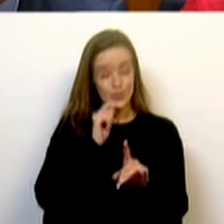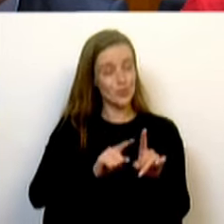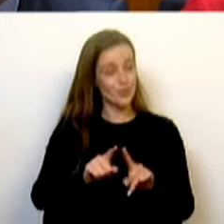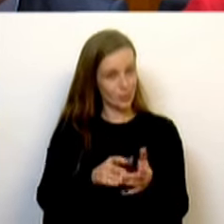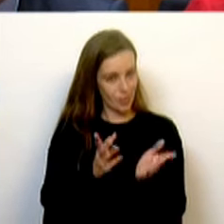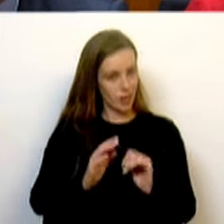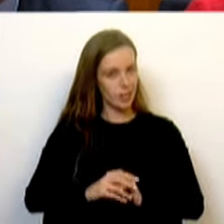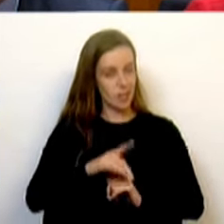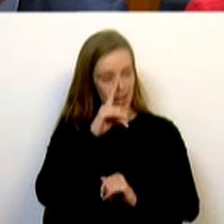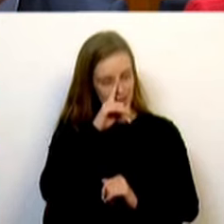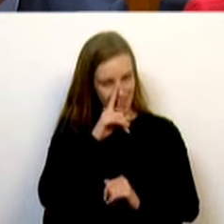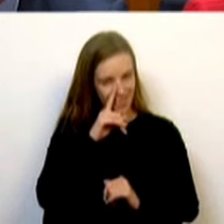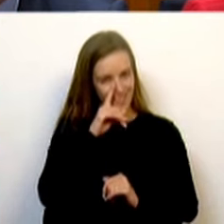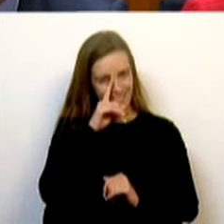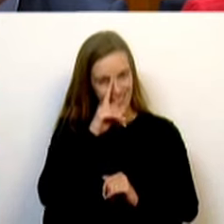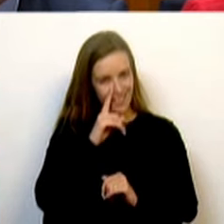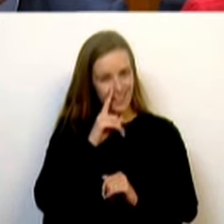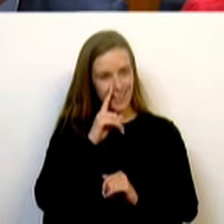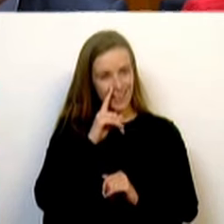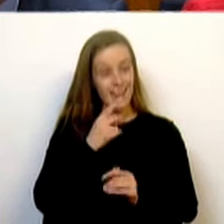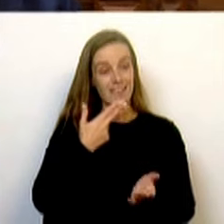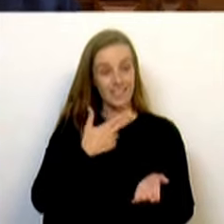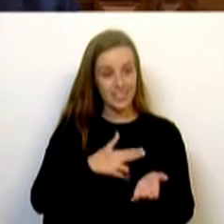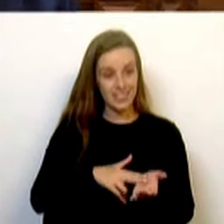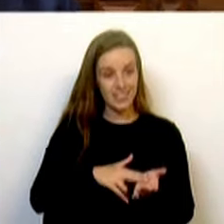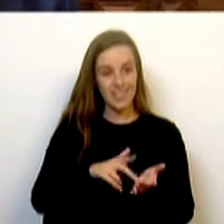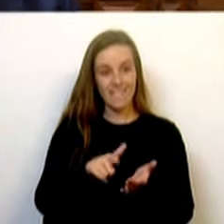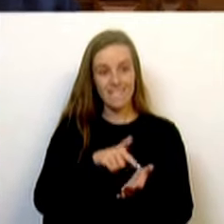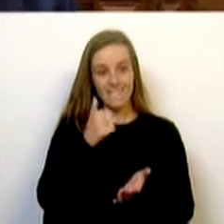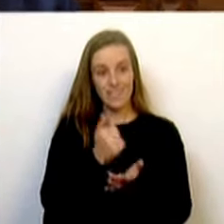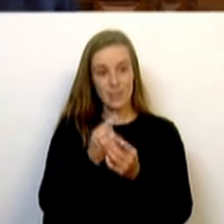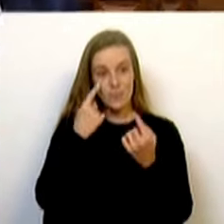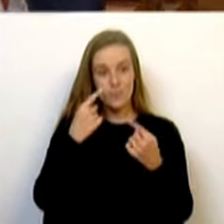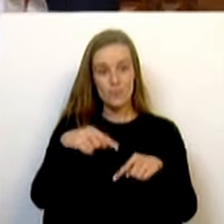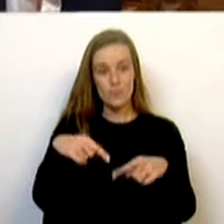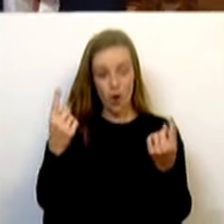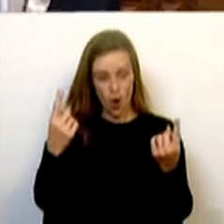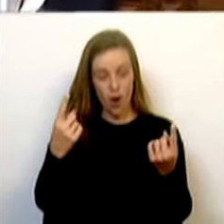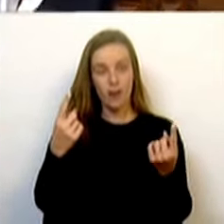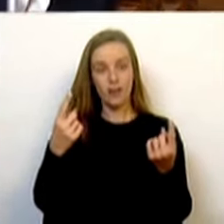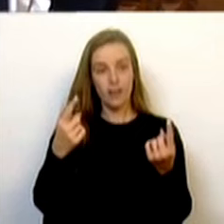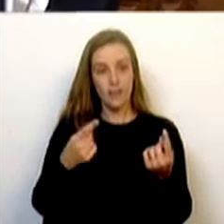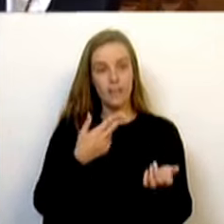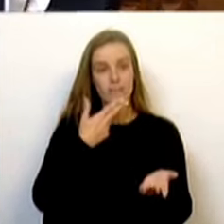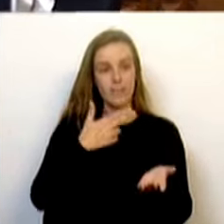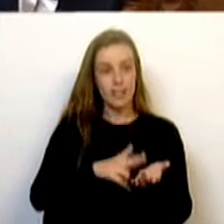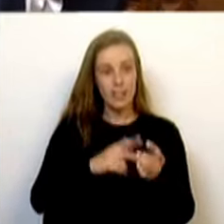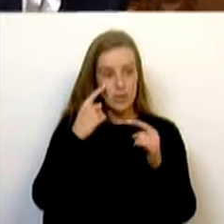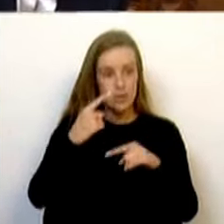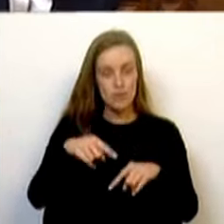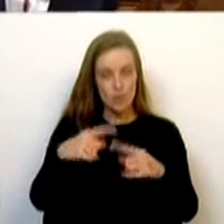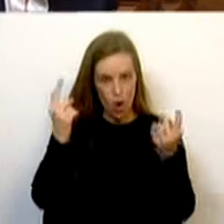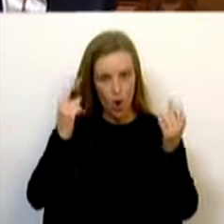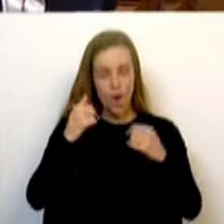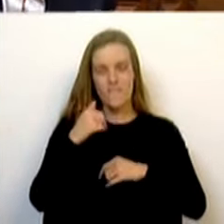deputados, a mentira, a verdade vem sempre ao de cima. A verdade vem sempre ao de cima, senhor